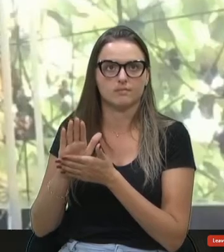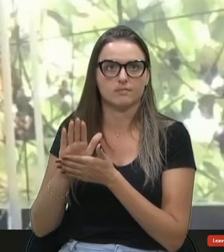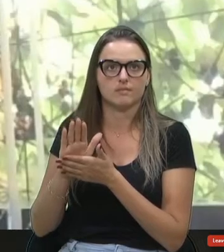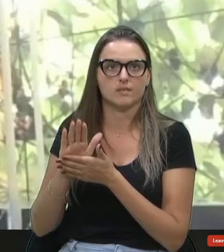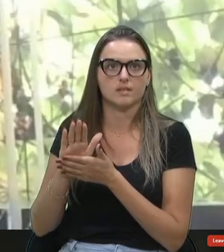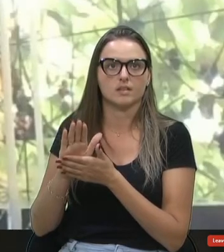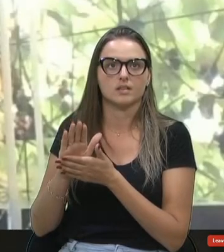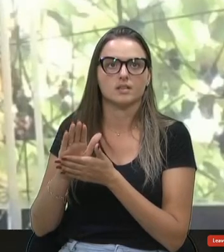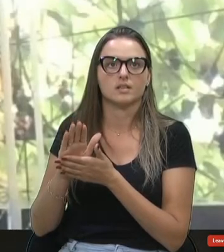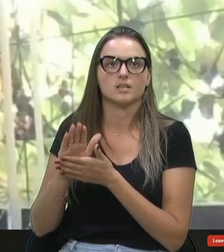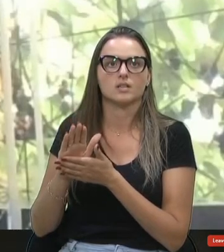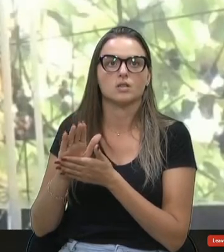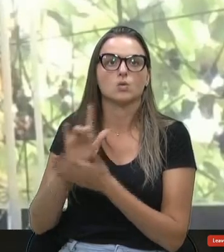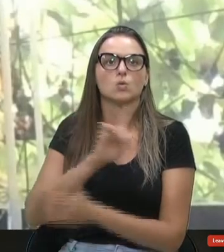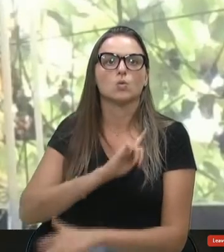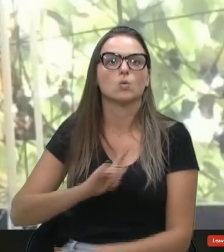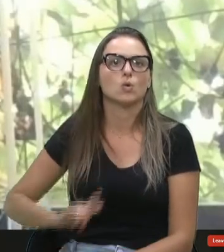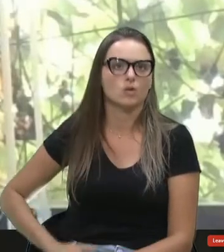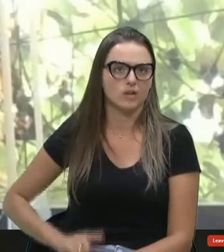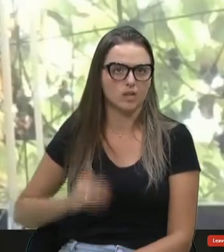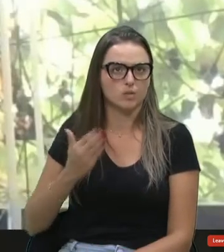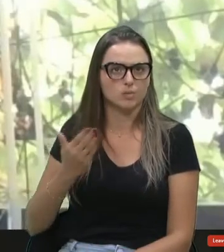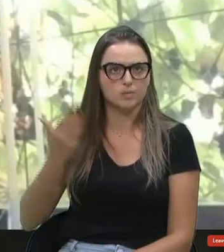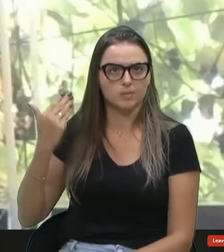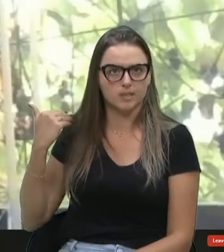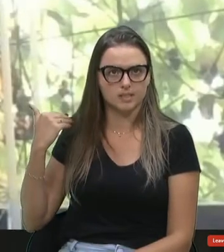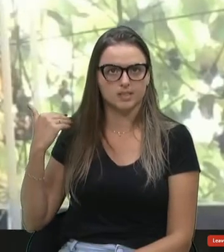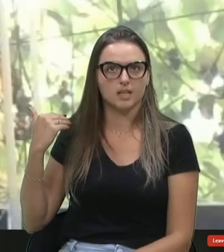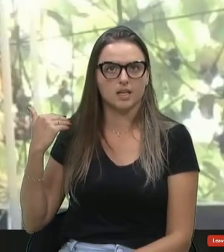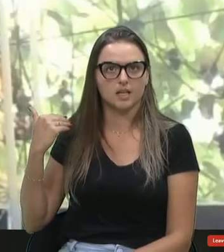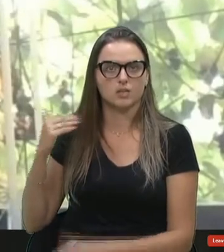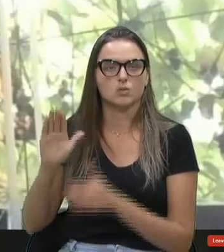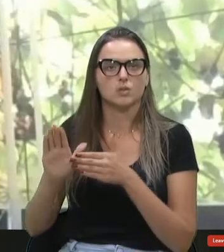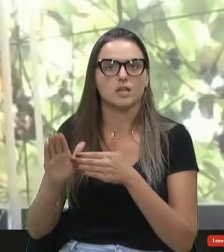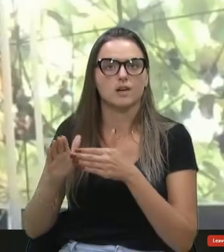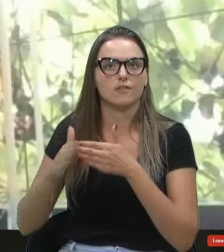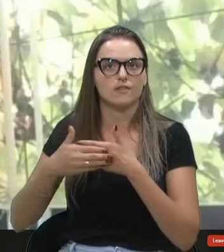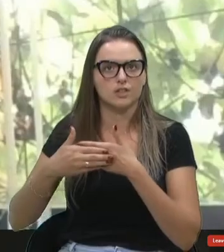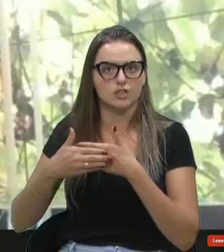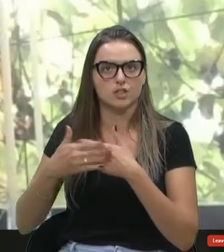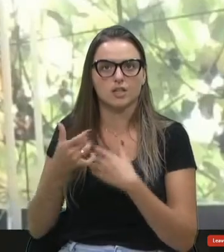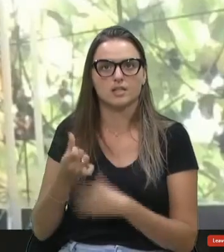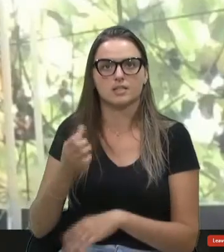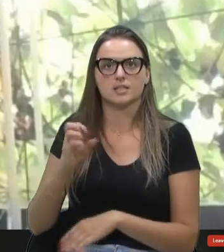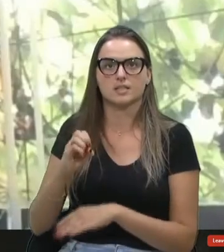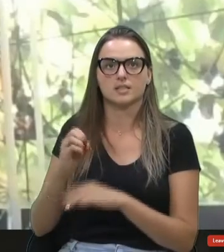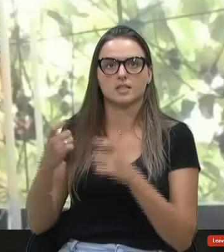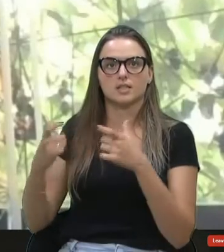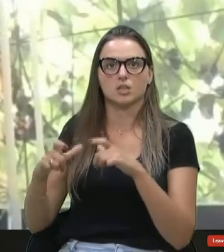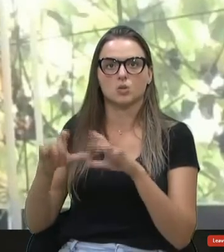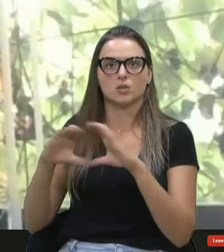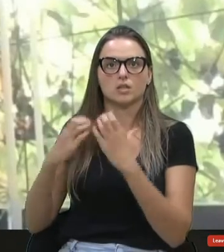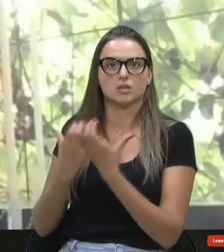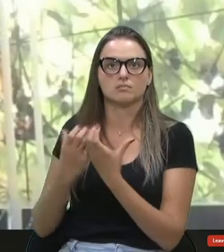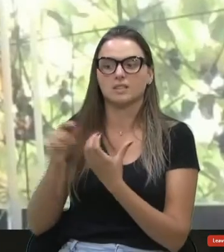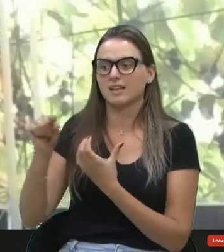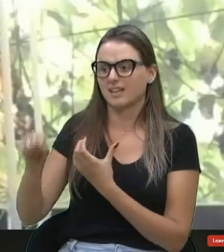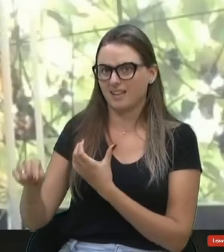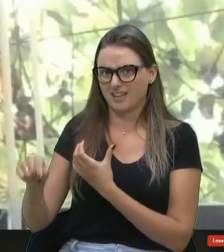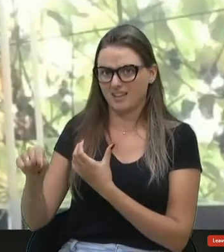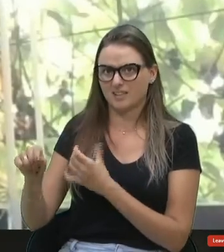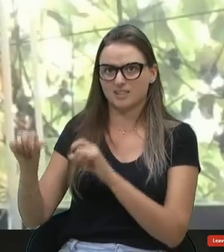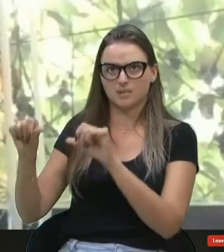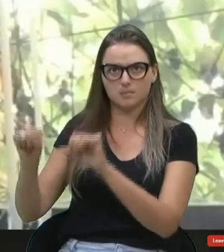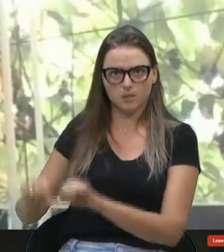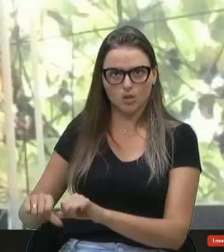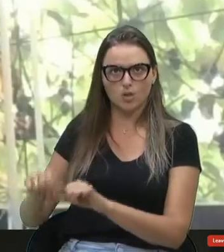diálogo foi o governo anterior, iria fechar os 60 centros comunitários. E esse foi pior. Esse, ele